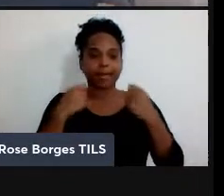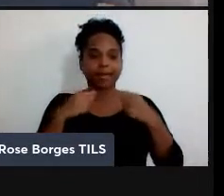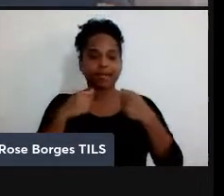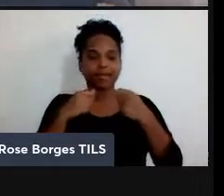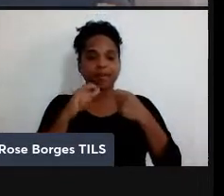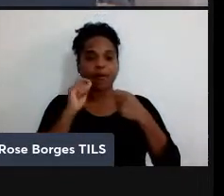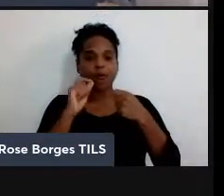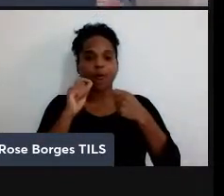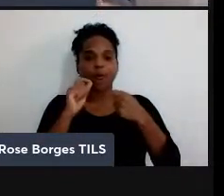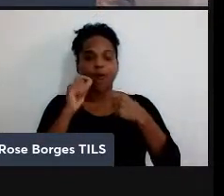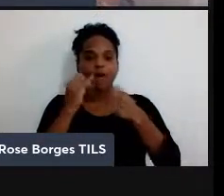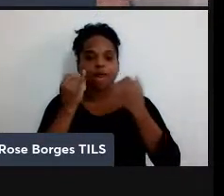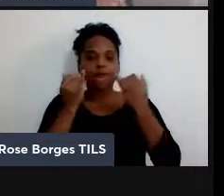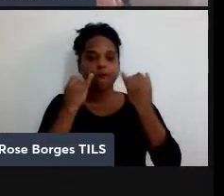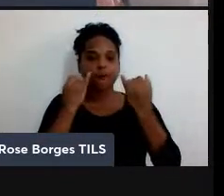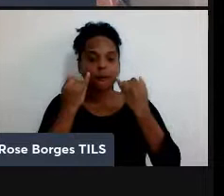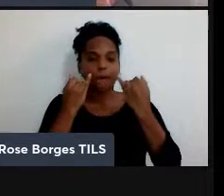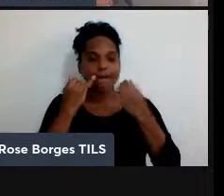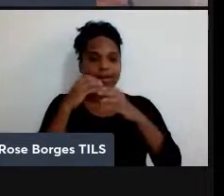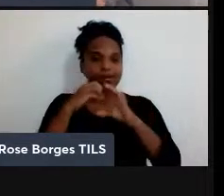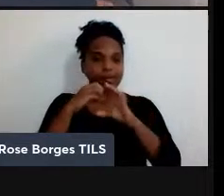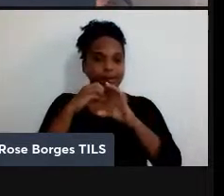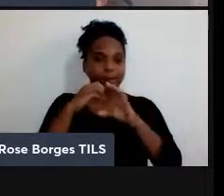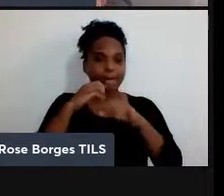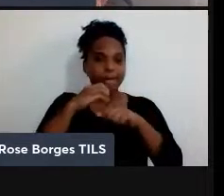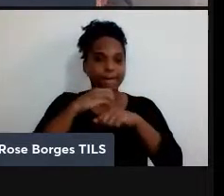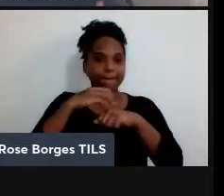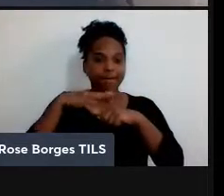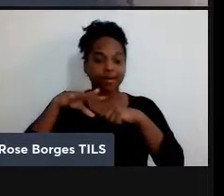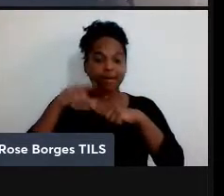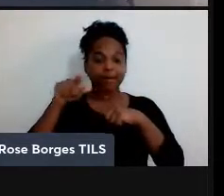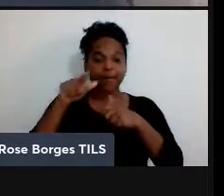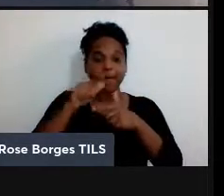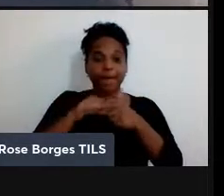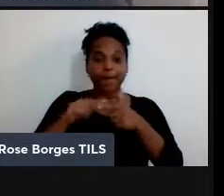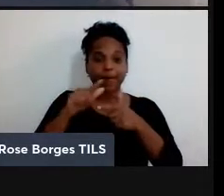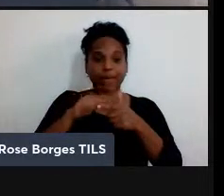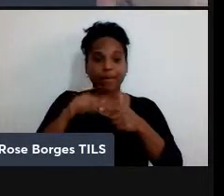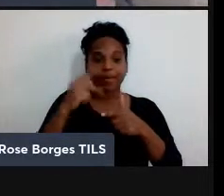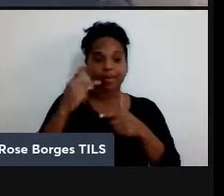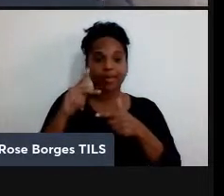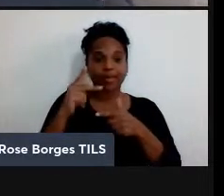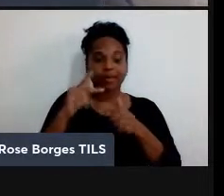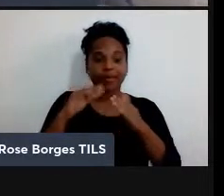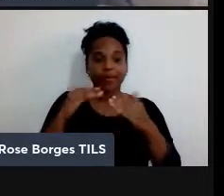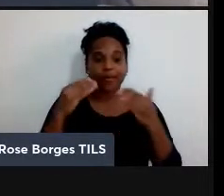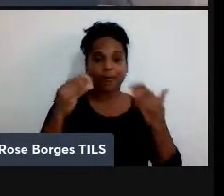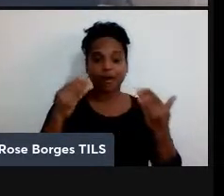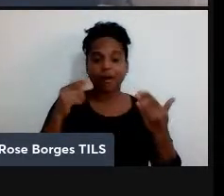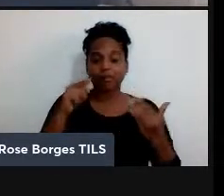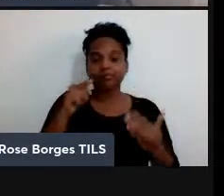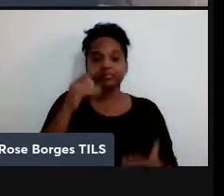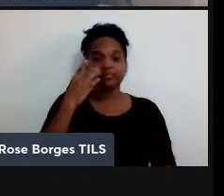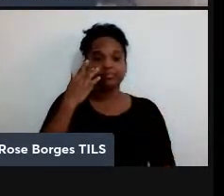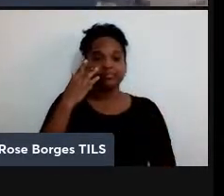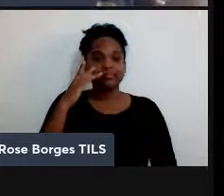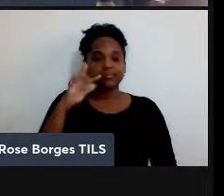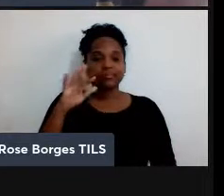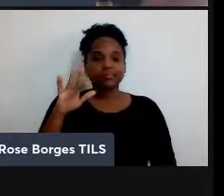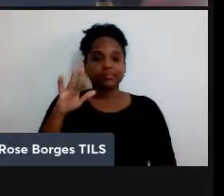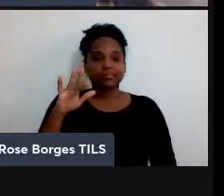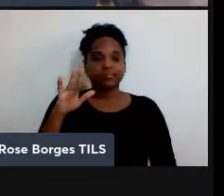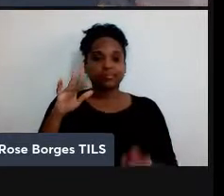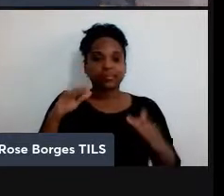clássica. Mas o problema dela é pior do que esse, porque ela não sabe quem é o estado que ela quer enviar para o Bob.